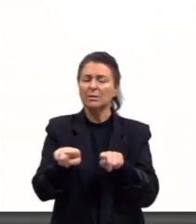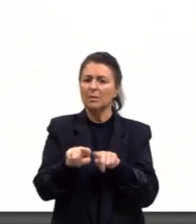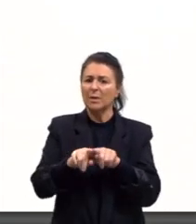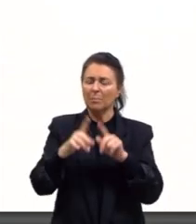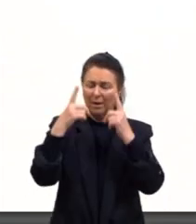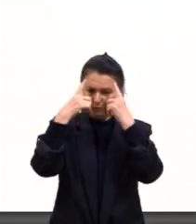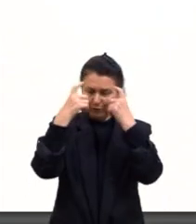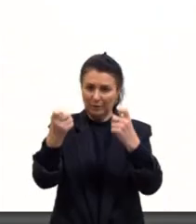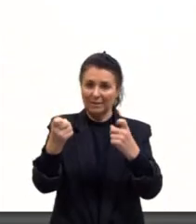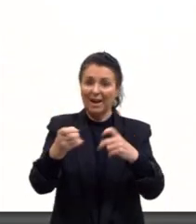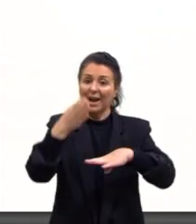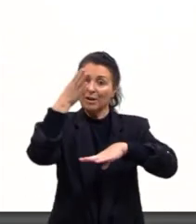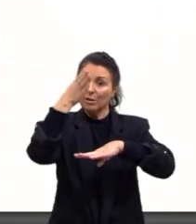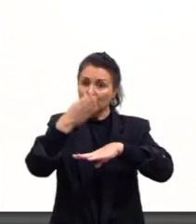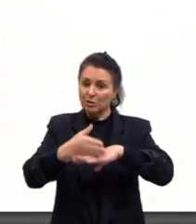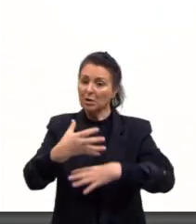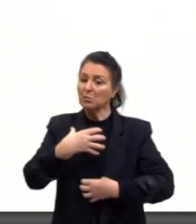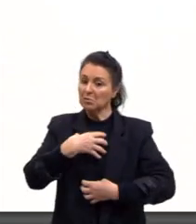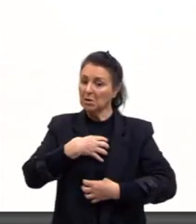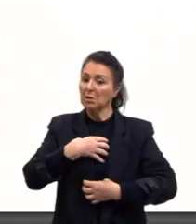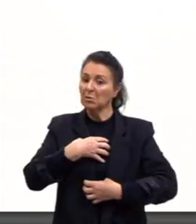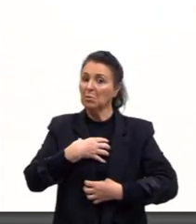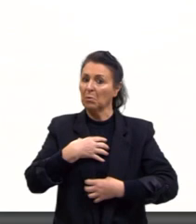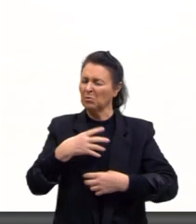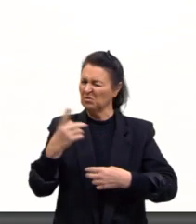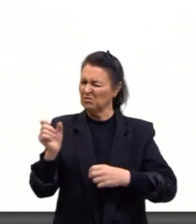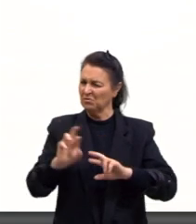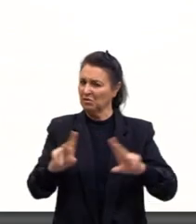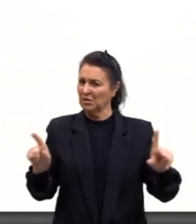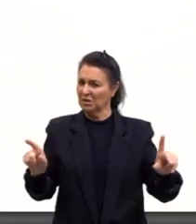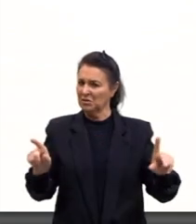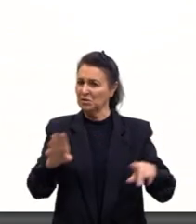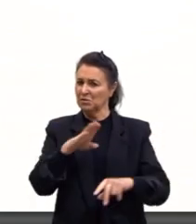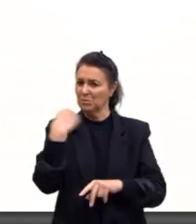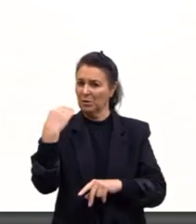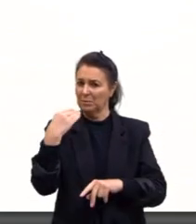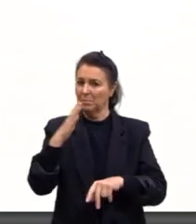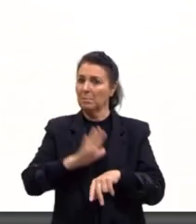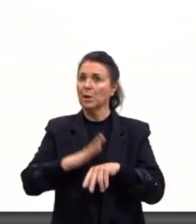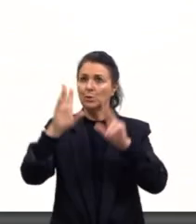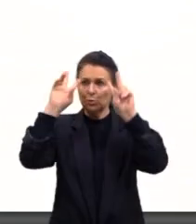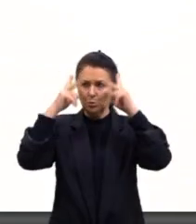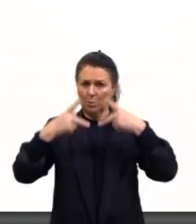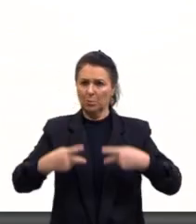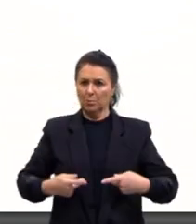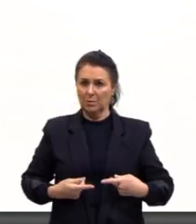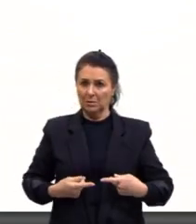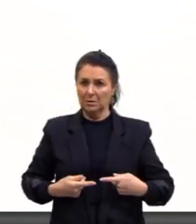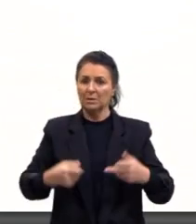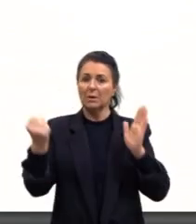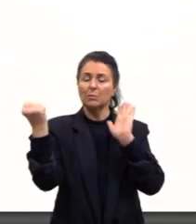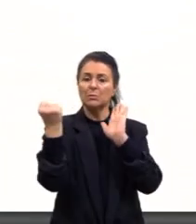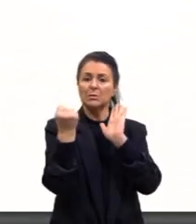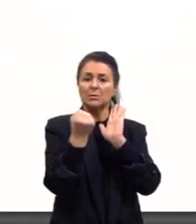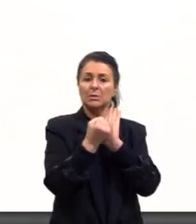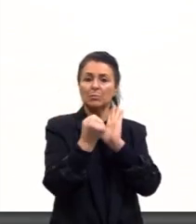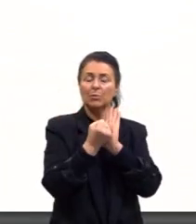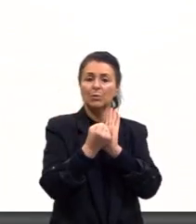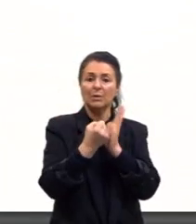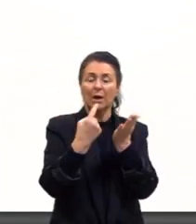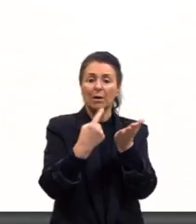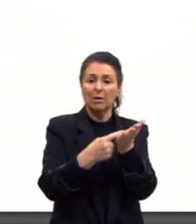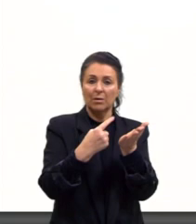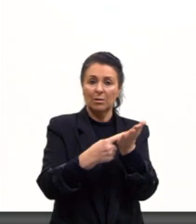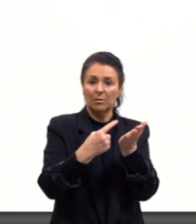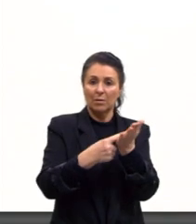A guilhotina foi vista como uma forma de humanizar essas mortes. E ela ficou muito como um símbolo da convenção republicana